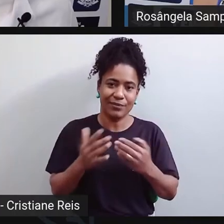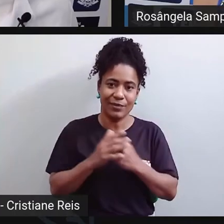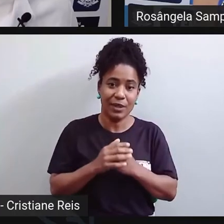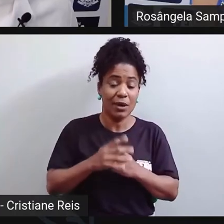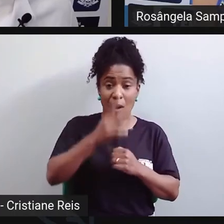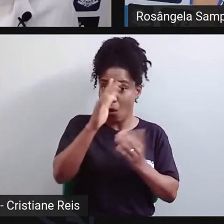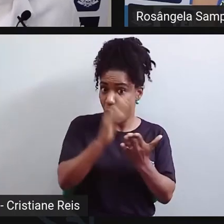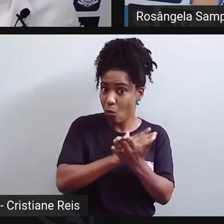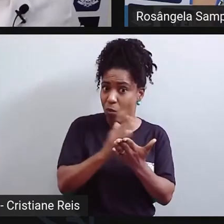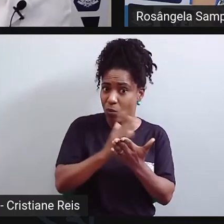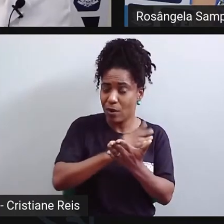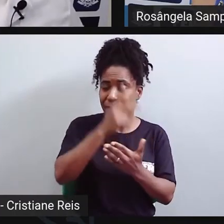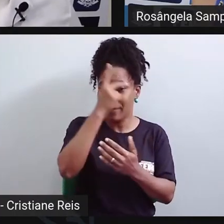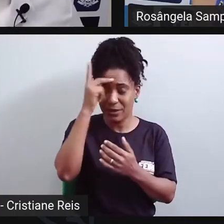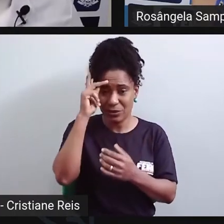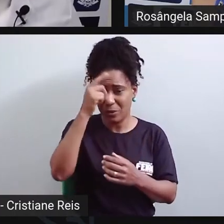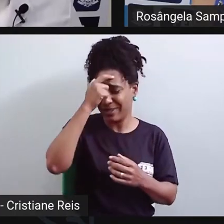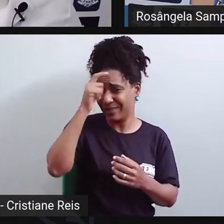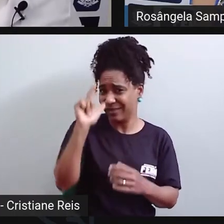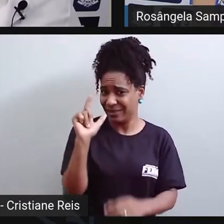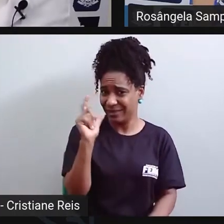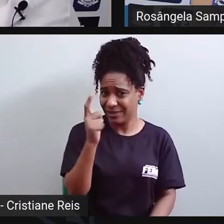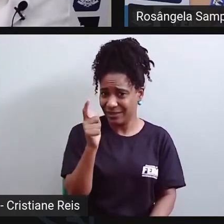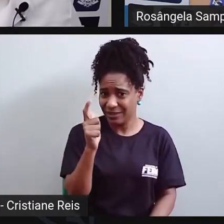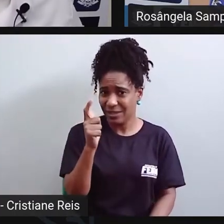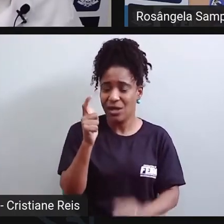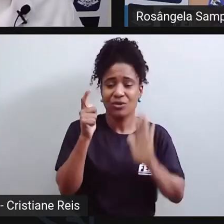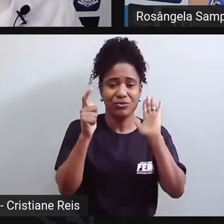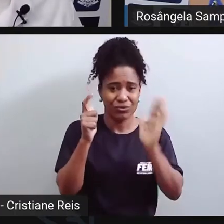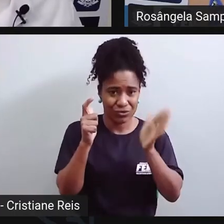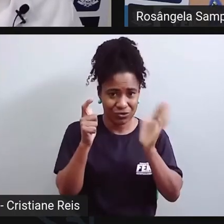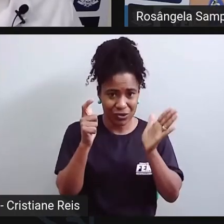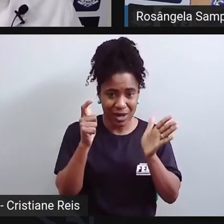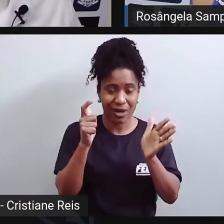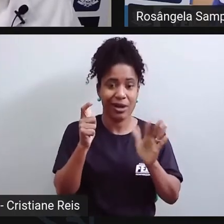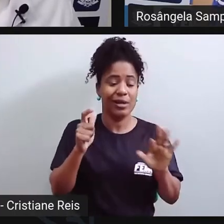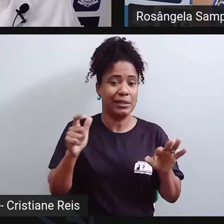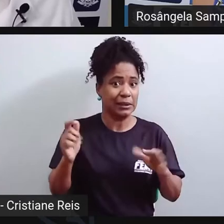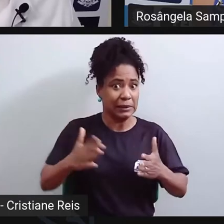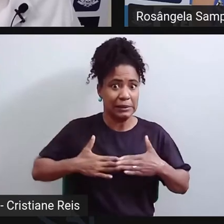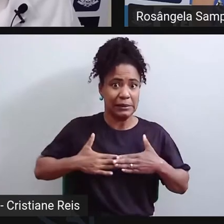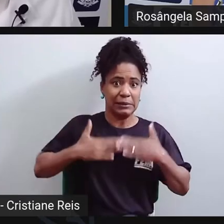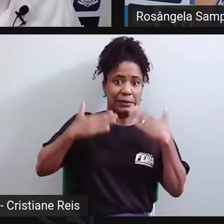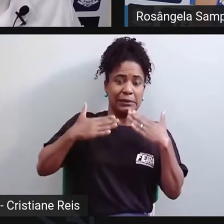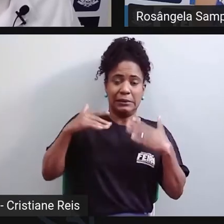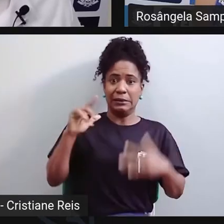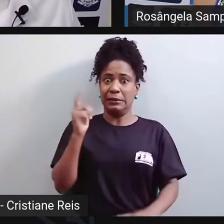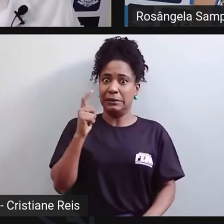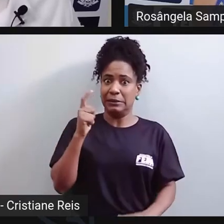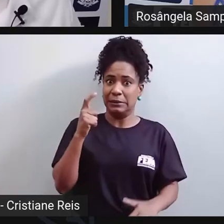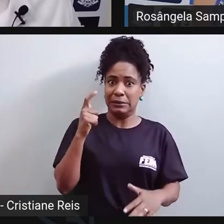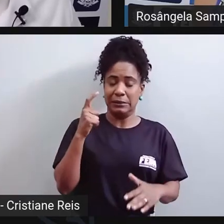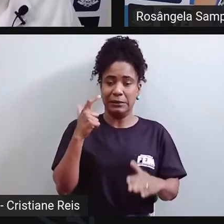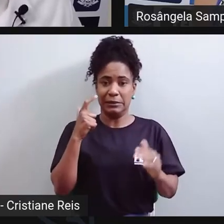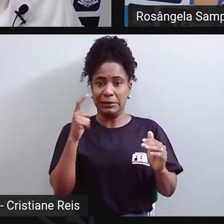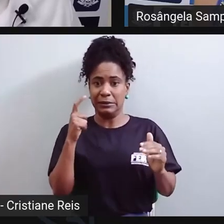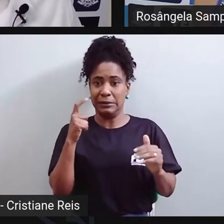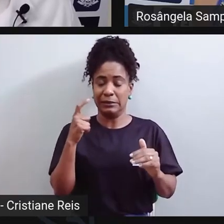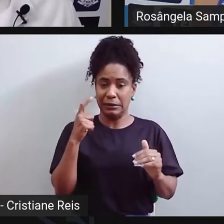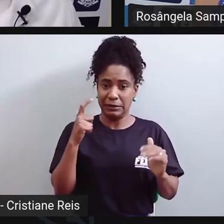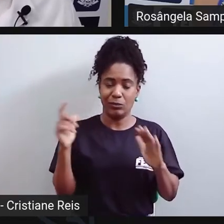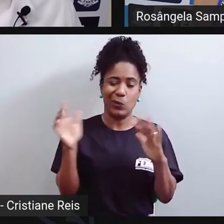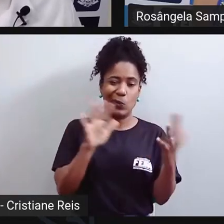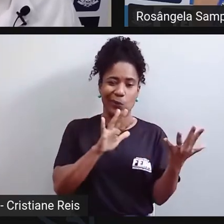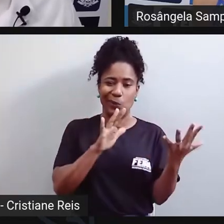transtorno, isso se agravou. Se para quem não tinha nada, foi complicado, para quem já tem um transtorno, isso